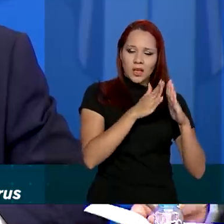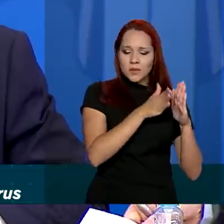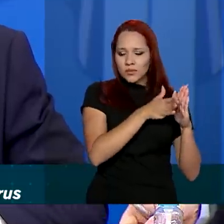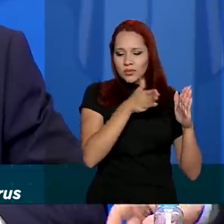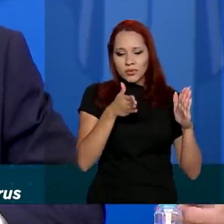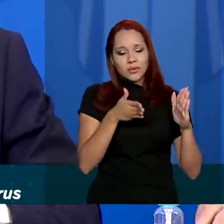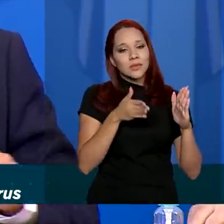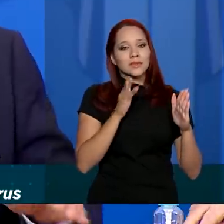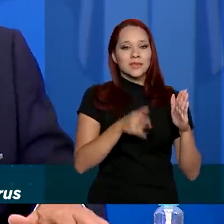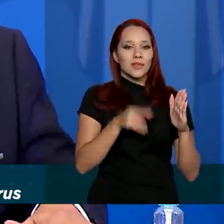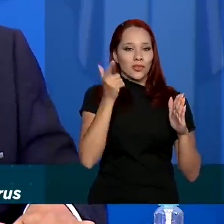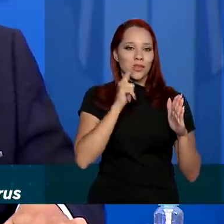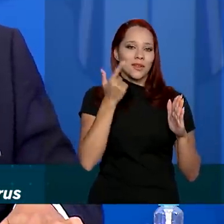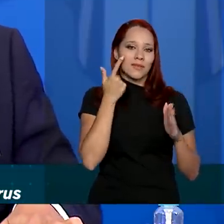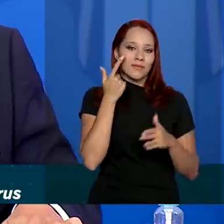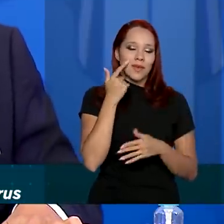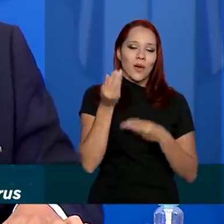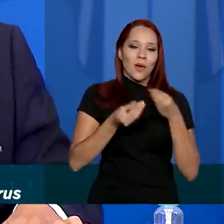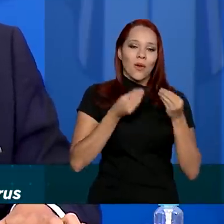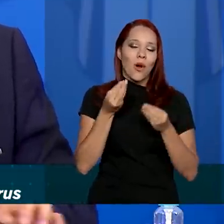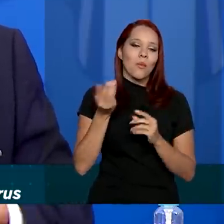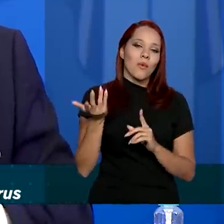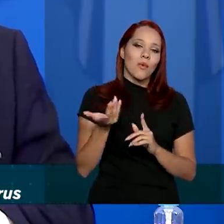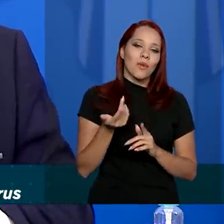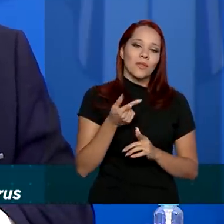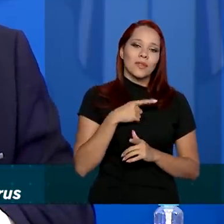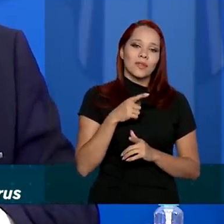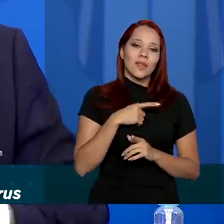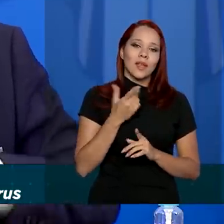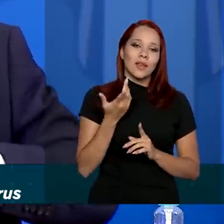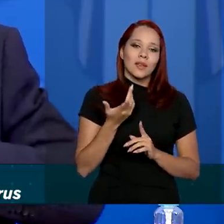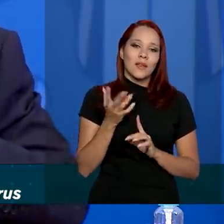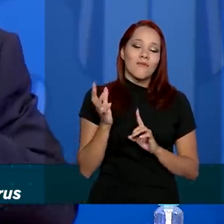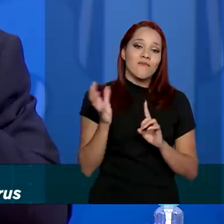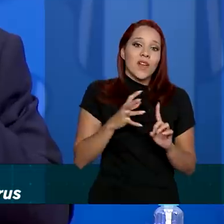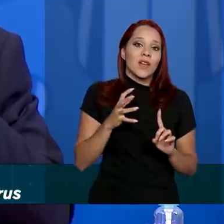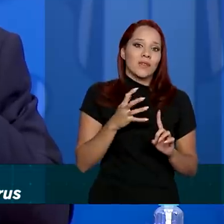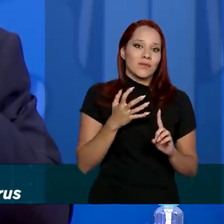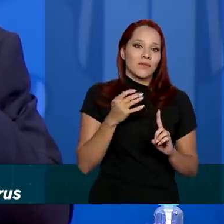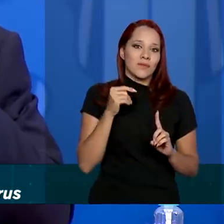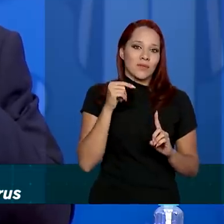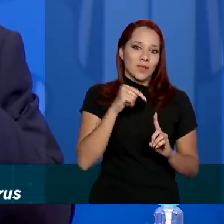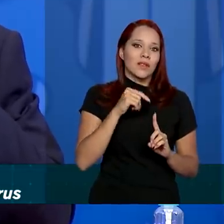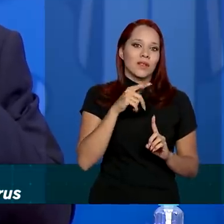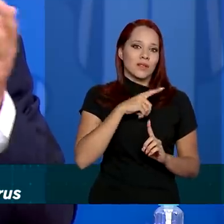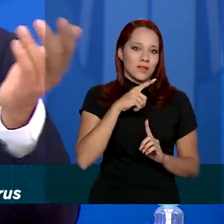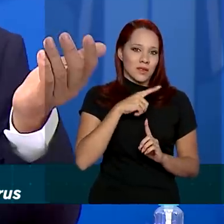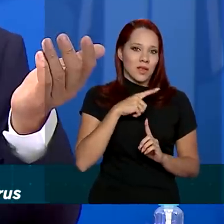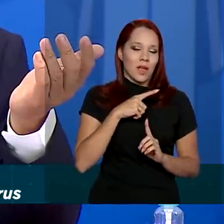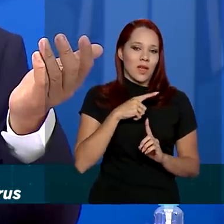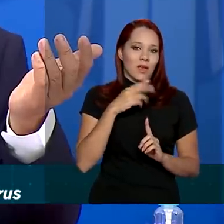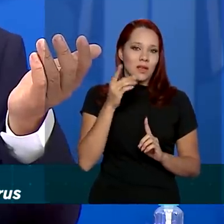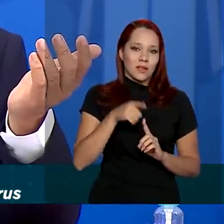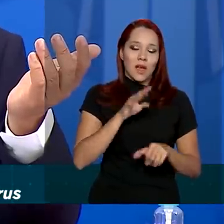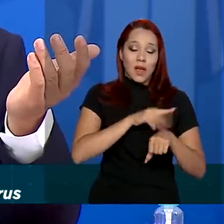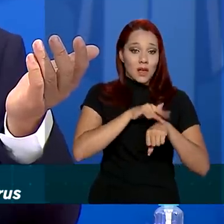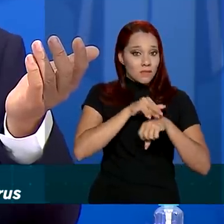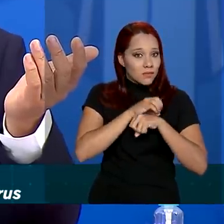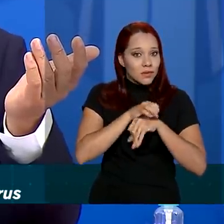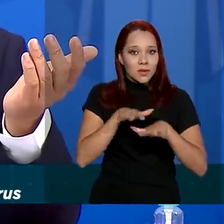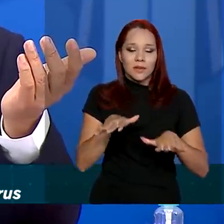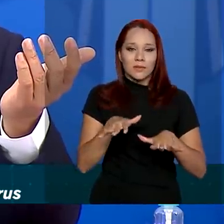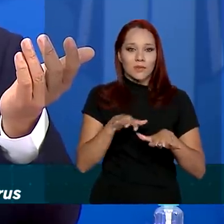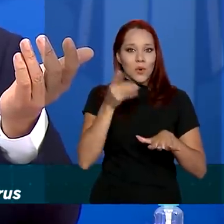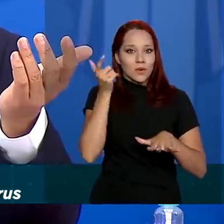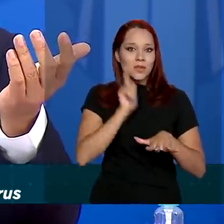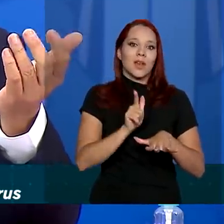dá para ver o efeito que isso tem, o efeito que isso tem na epidemia, basicamente